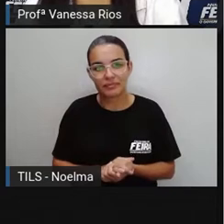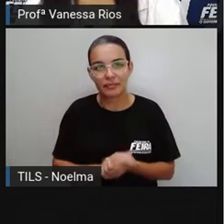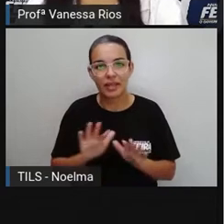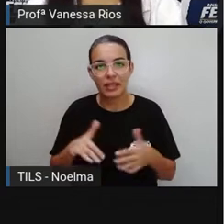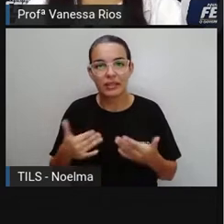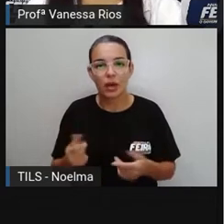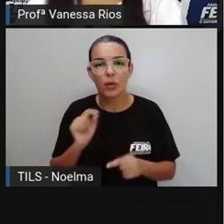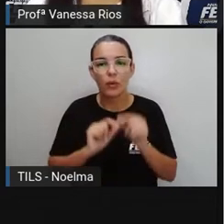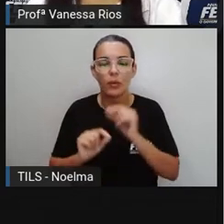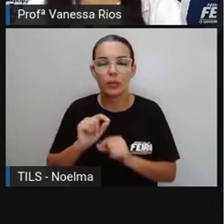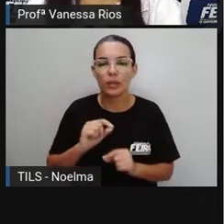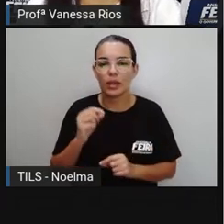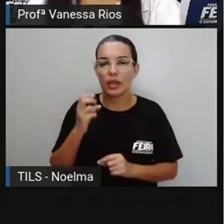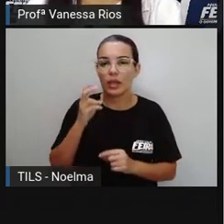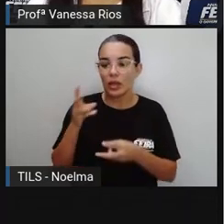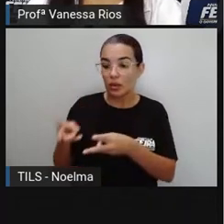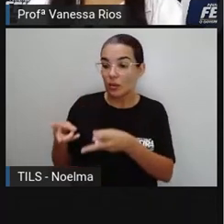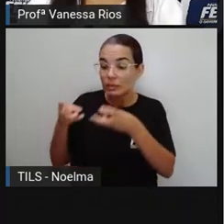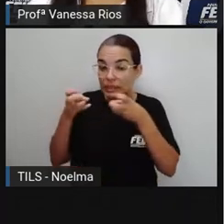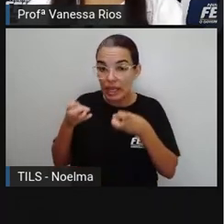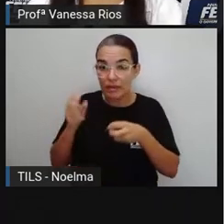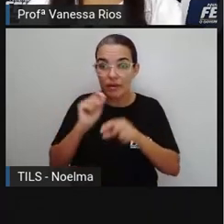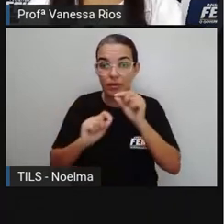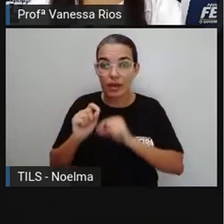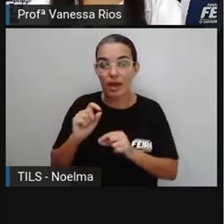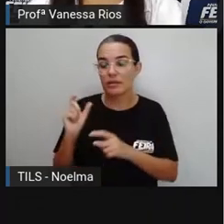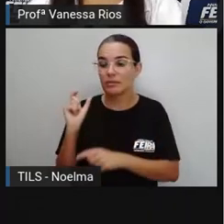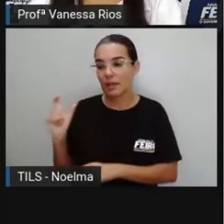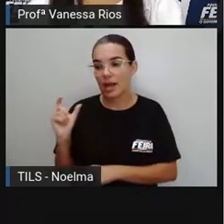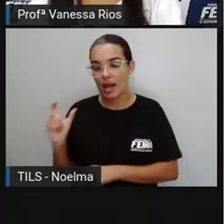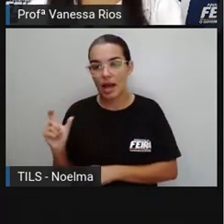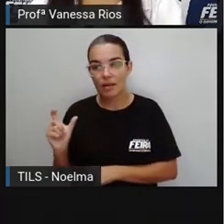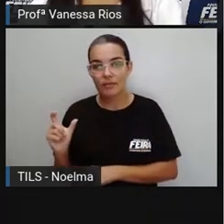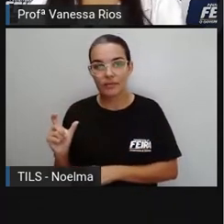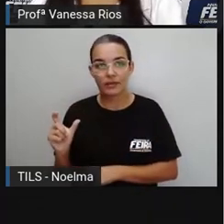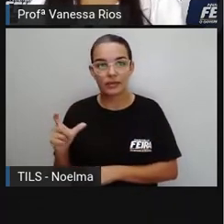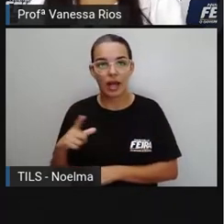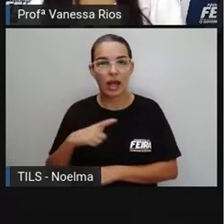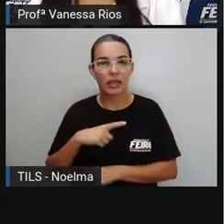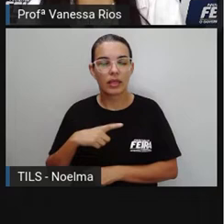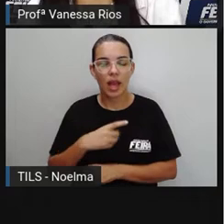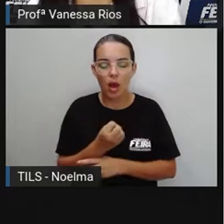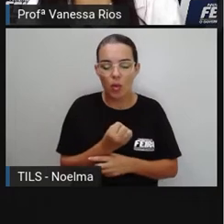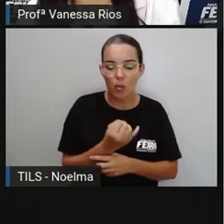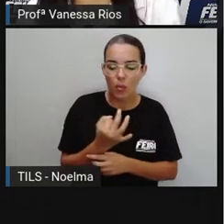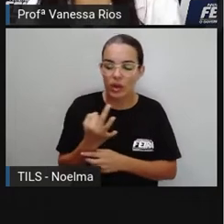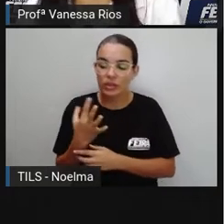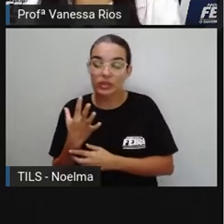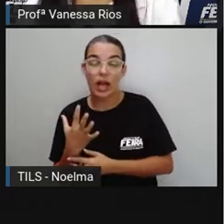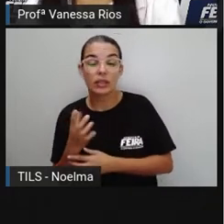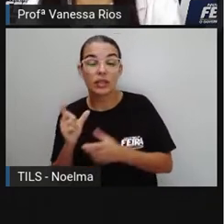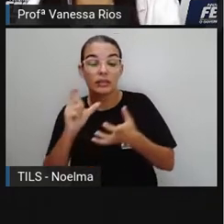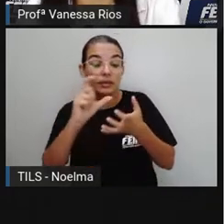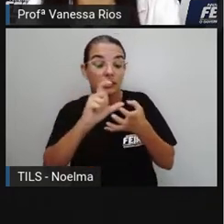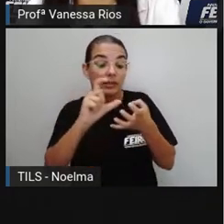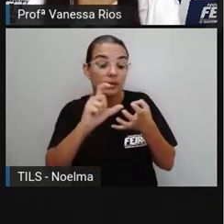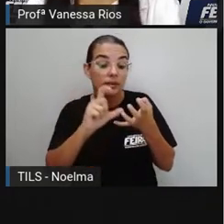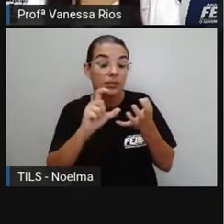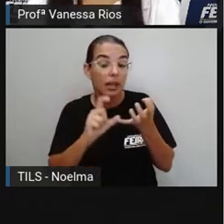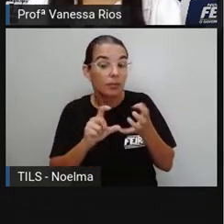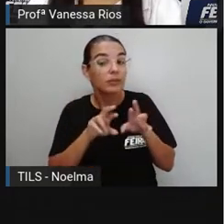observa é que as palavras, elas possuem quantidades de sílabas diferentes.